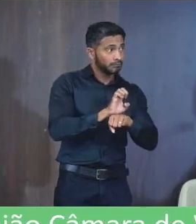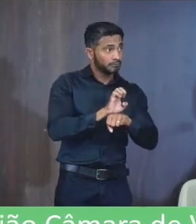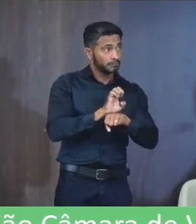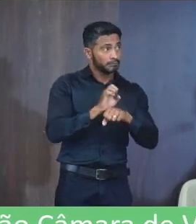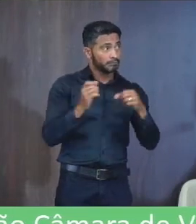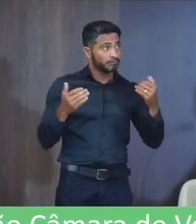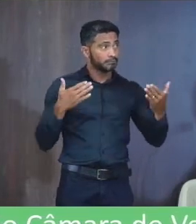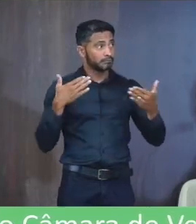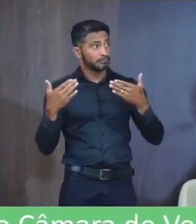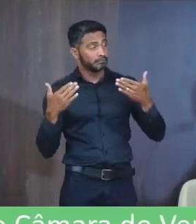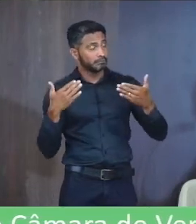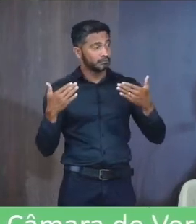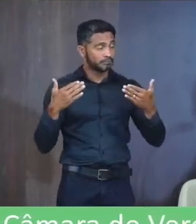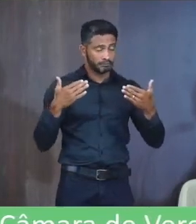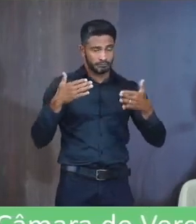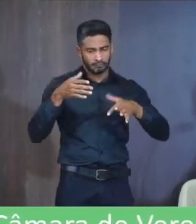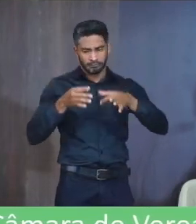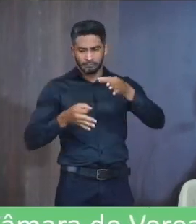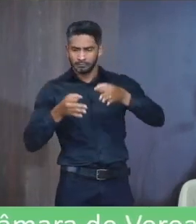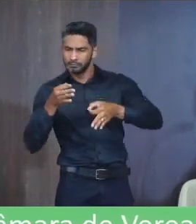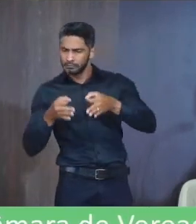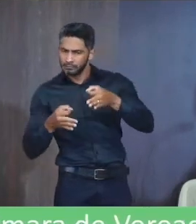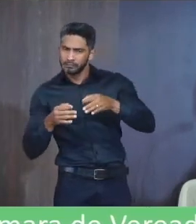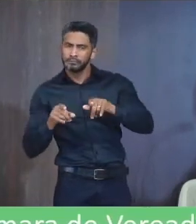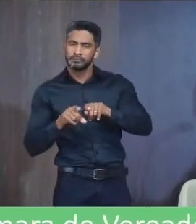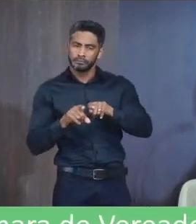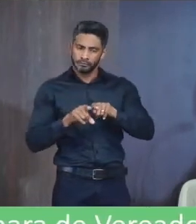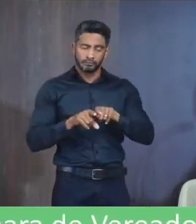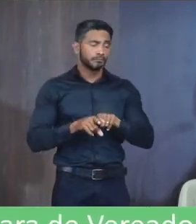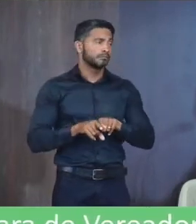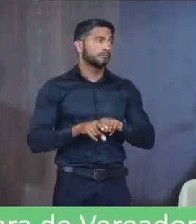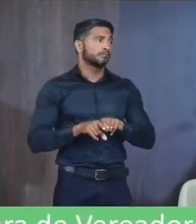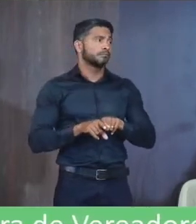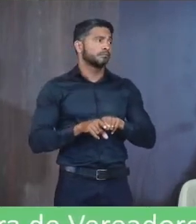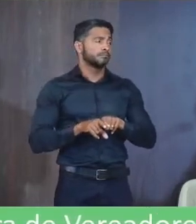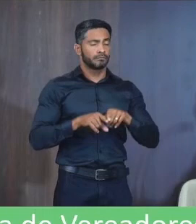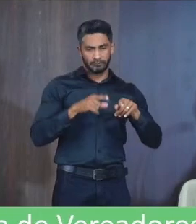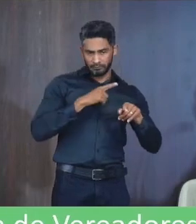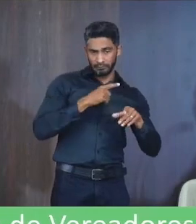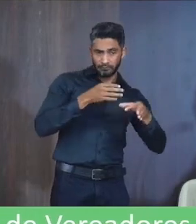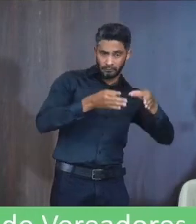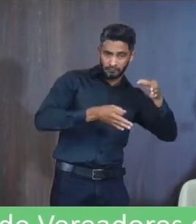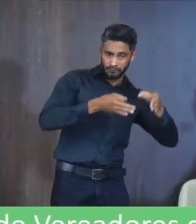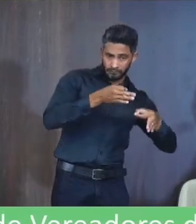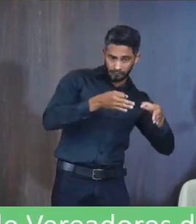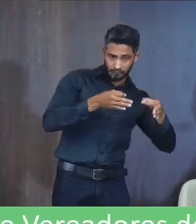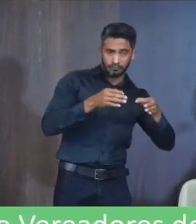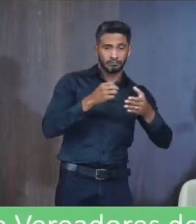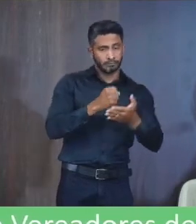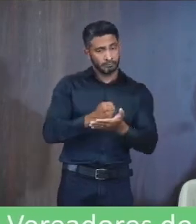Através Do jurídico Nós tivemos Jurídico Direcionado Para apoio Associações